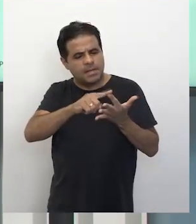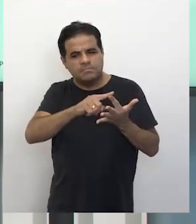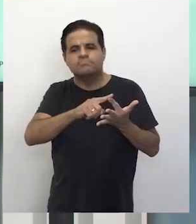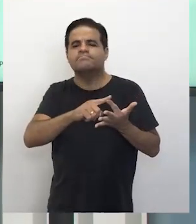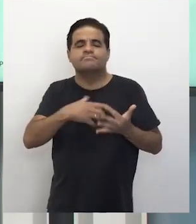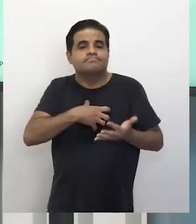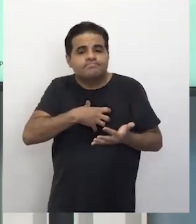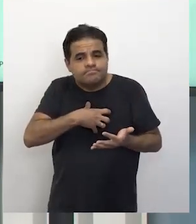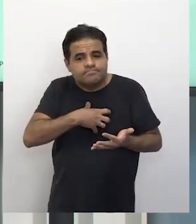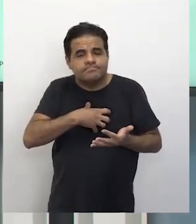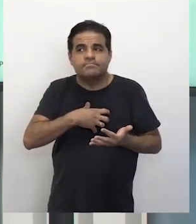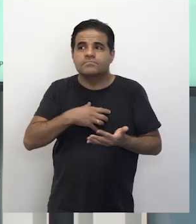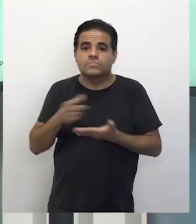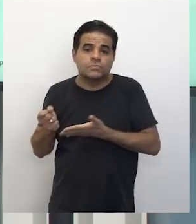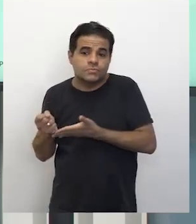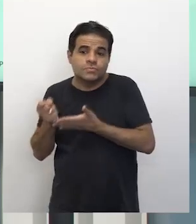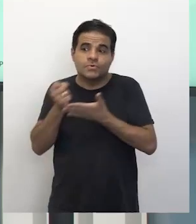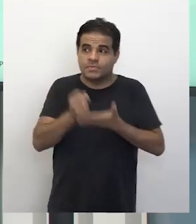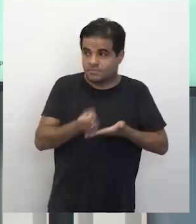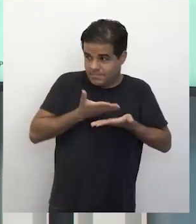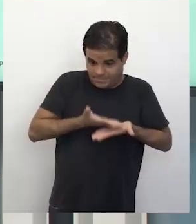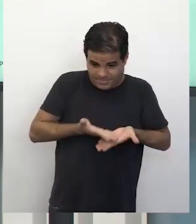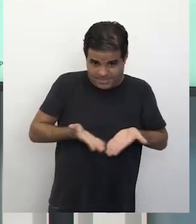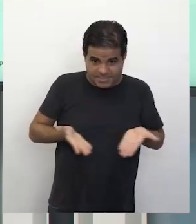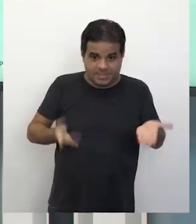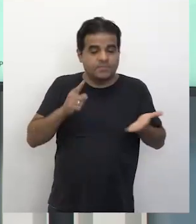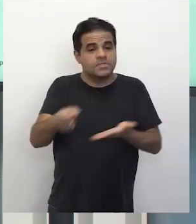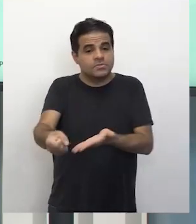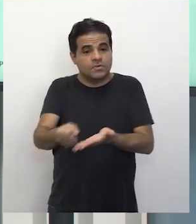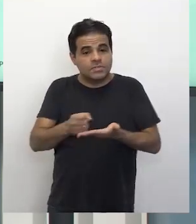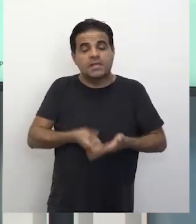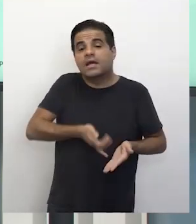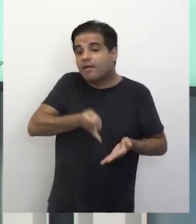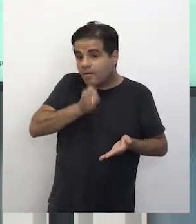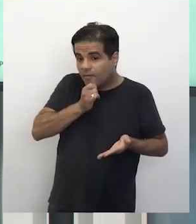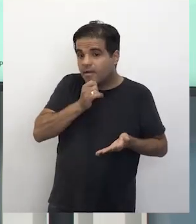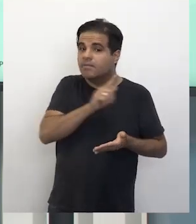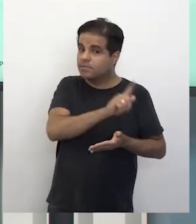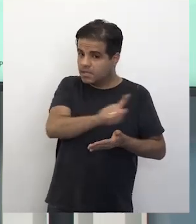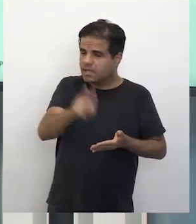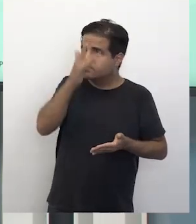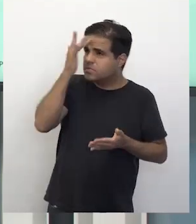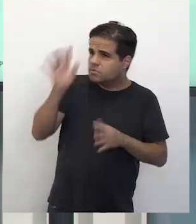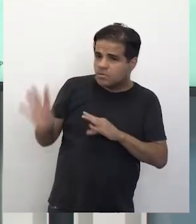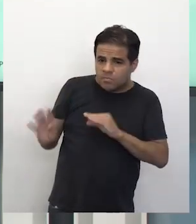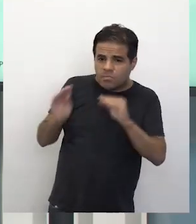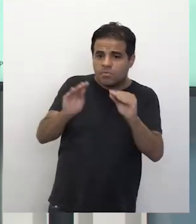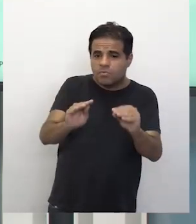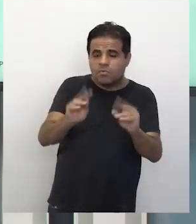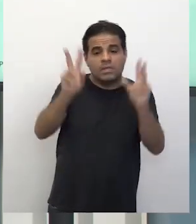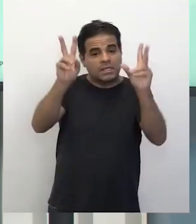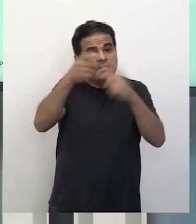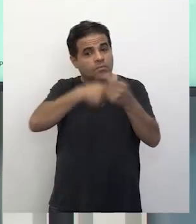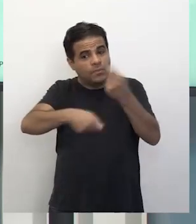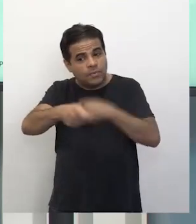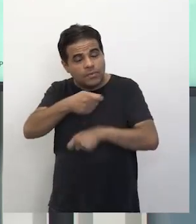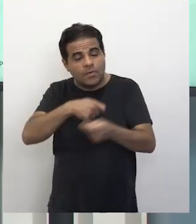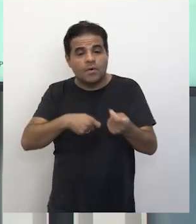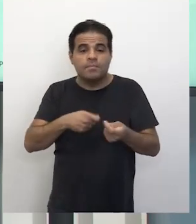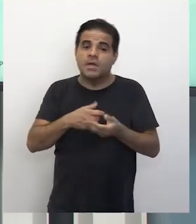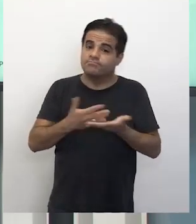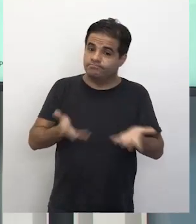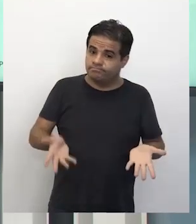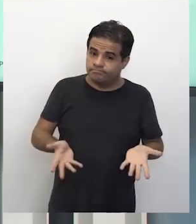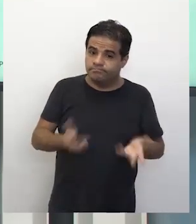forma, nós trouxemos aqui, vocês trouxeram com os exemplos de vocês, que as pessoas migram por questões econômicas, as pessoas